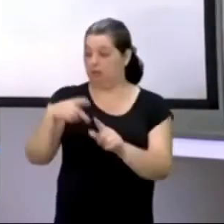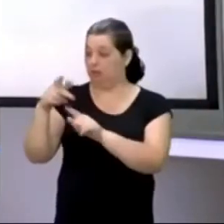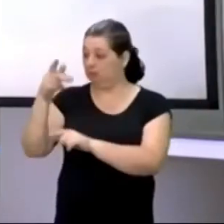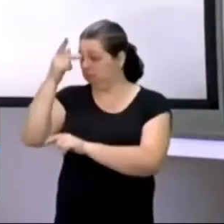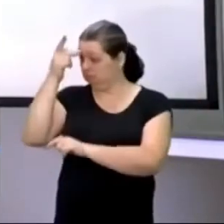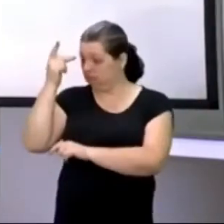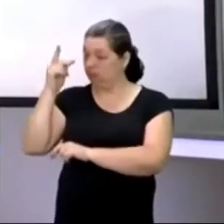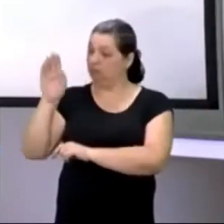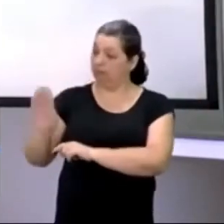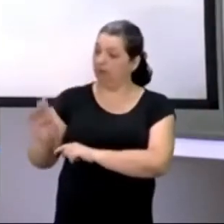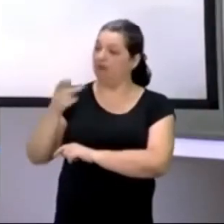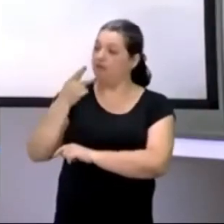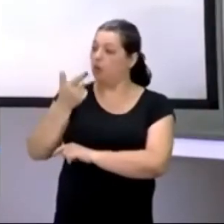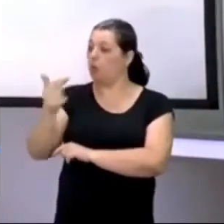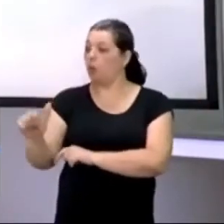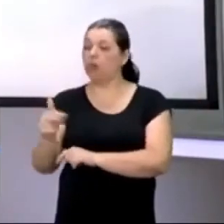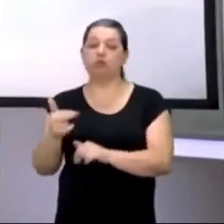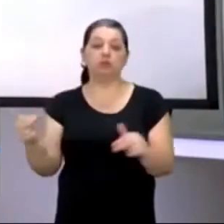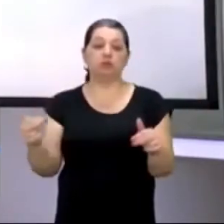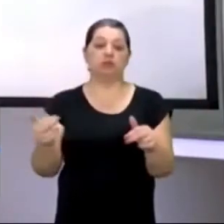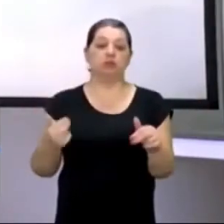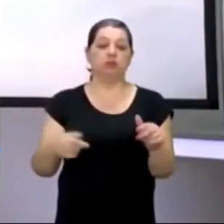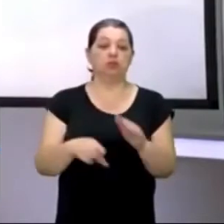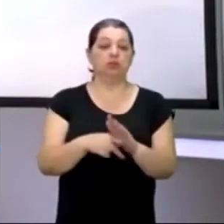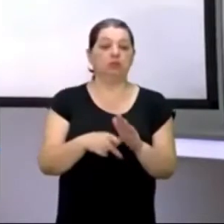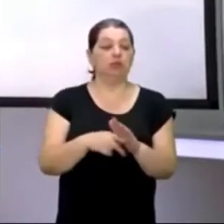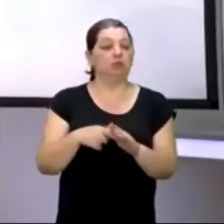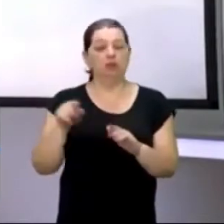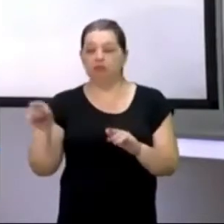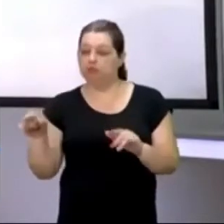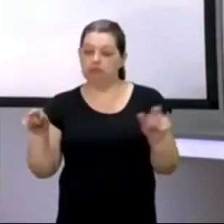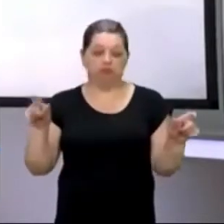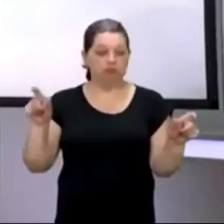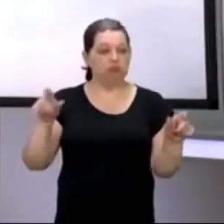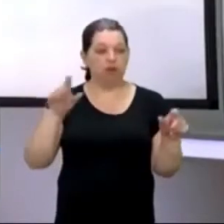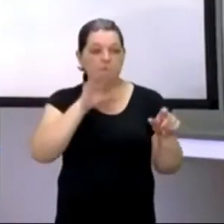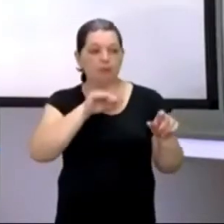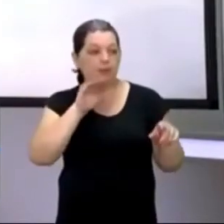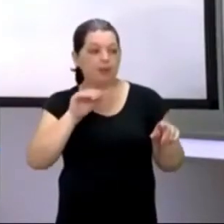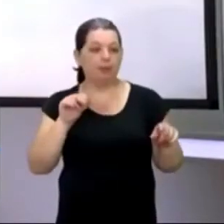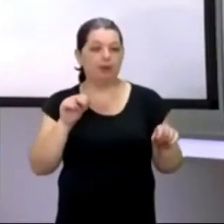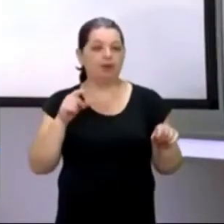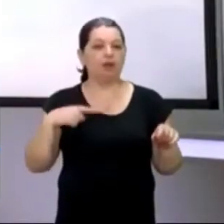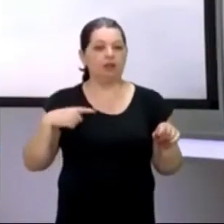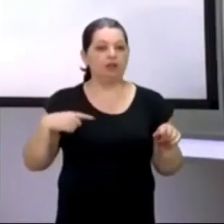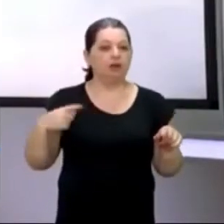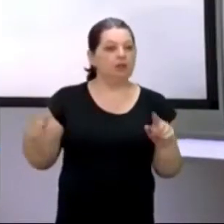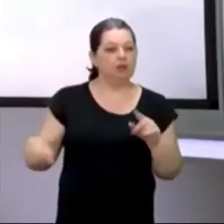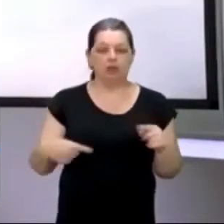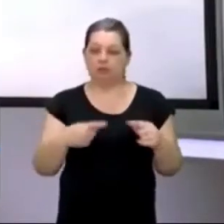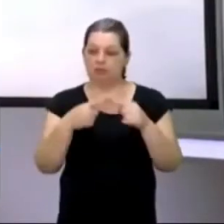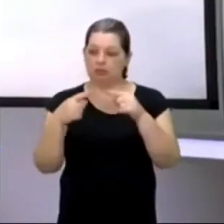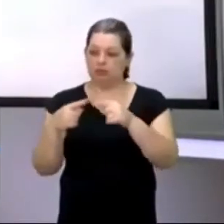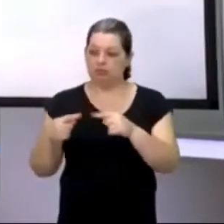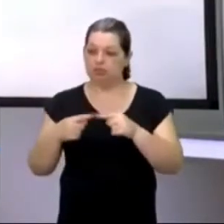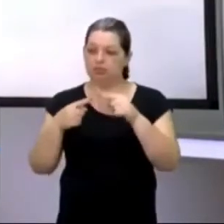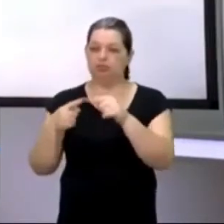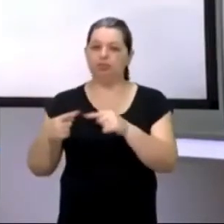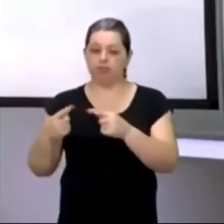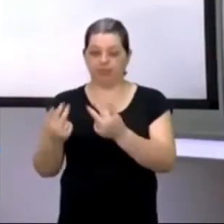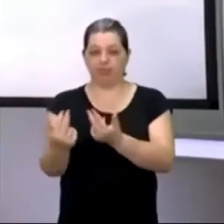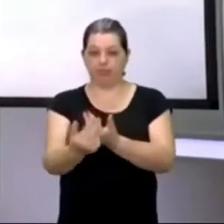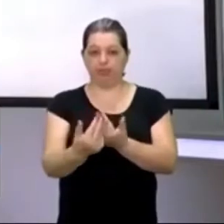outra coisa, mas, entre o que a pessoa A falou, e que a pessoa B falou, existem pontos de convergência, as pessoas falam a mesma coisa,